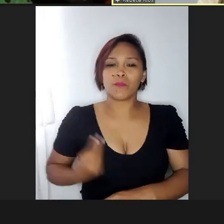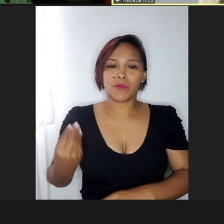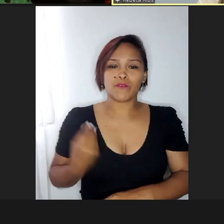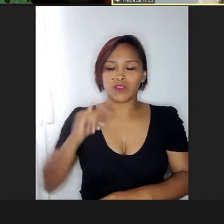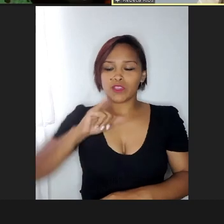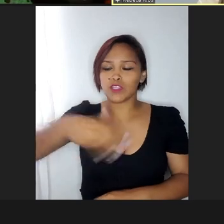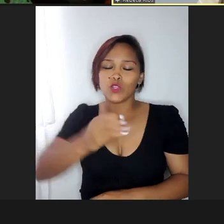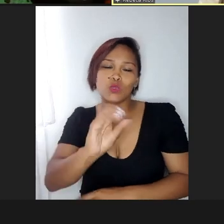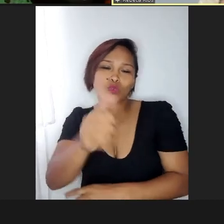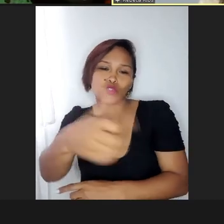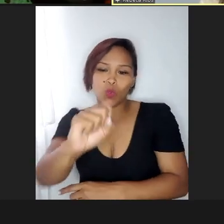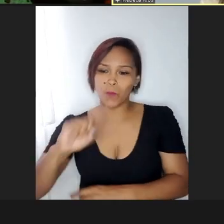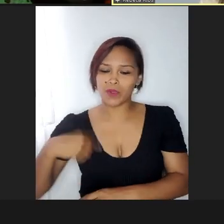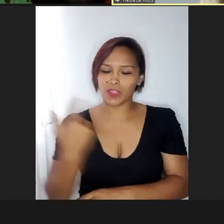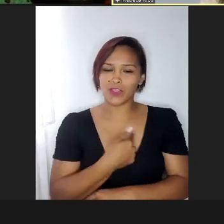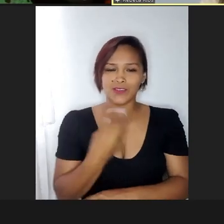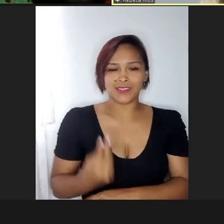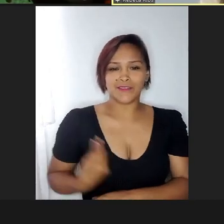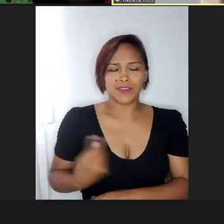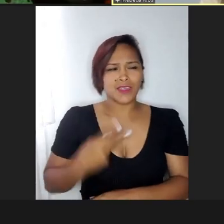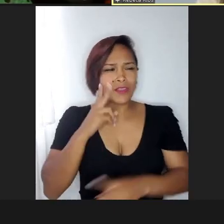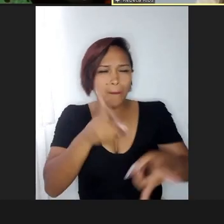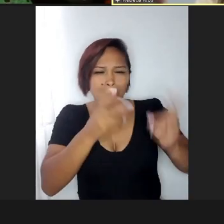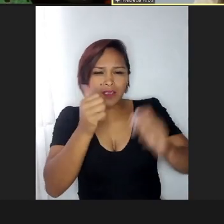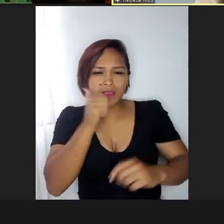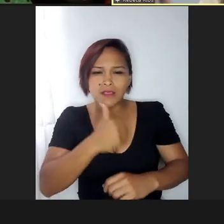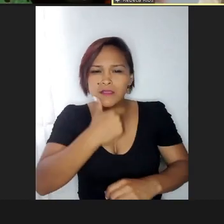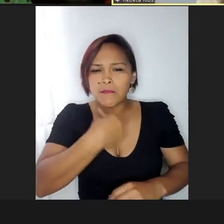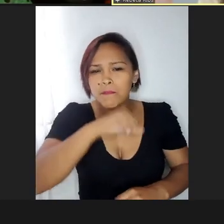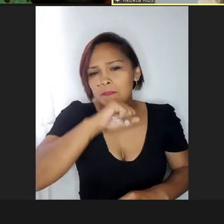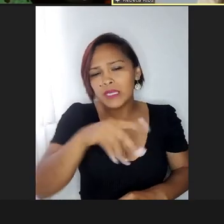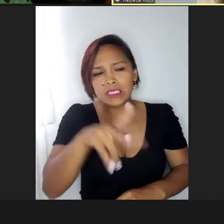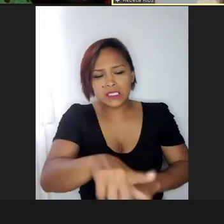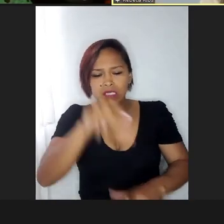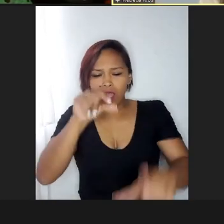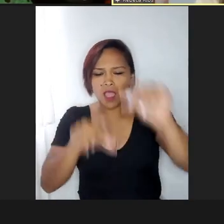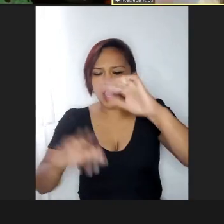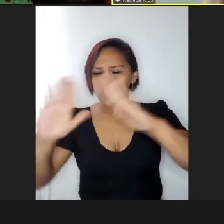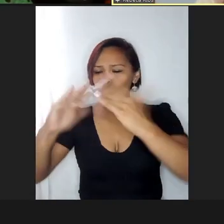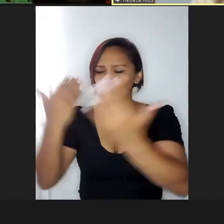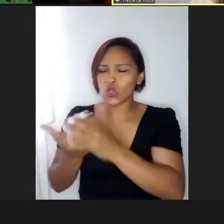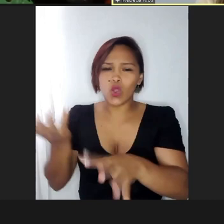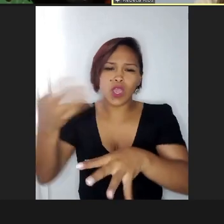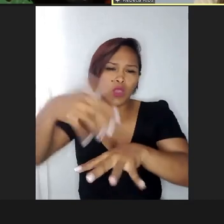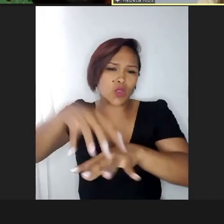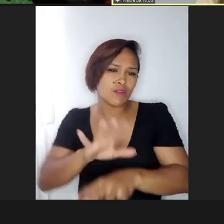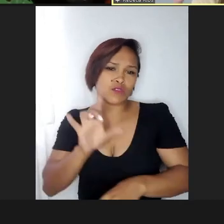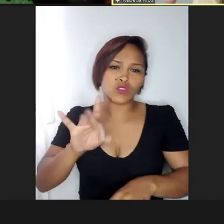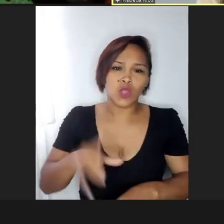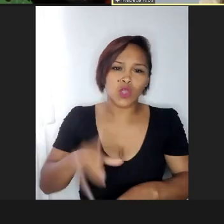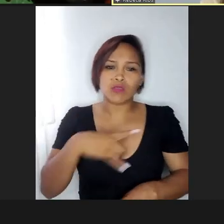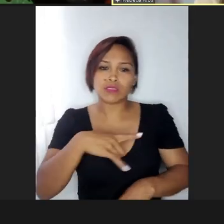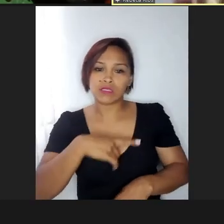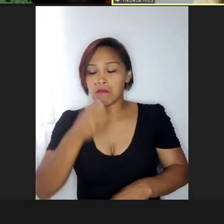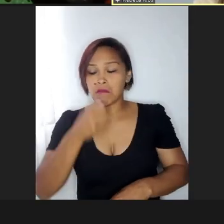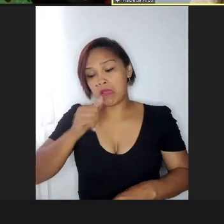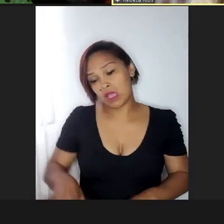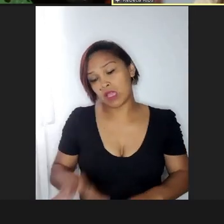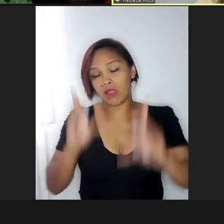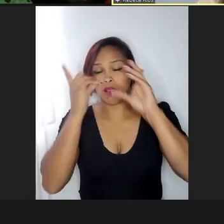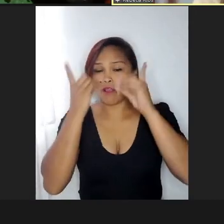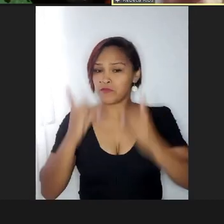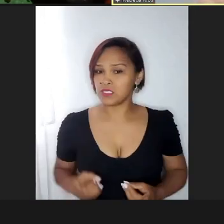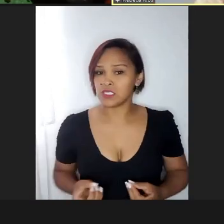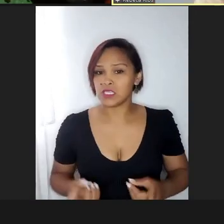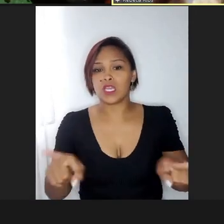então assim, eu vejo que tem pais que acham que tem que escolher a escola inclusiva, só se tem uma criança deficiente, né, uma